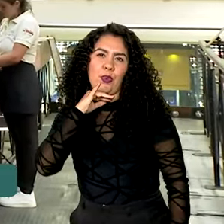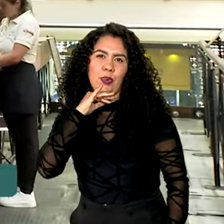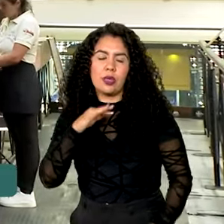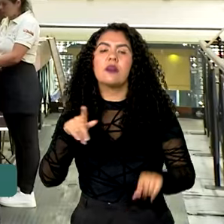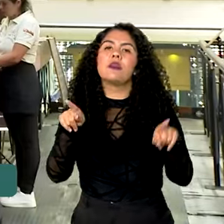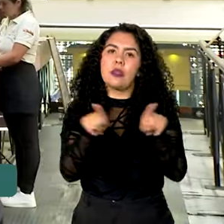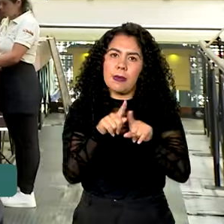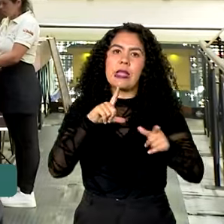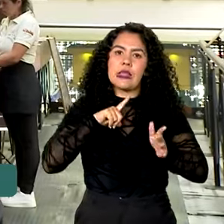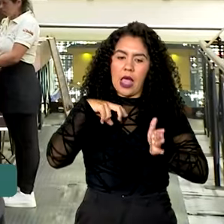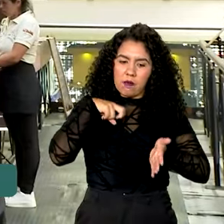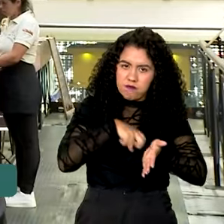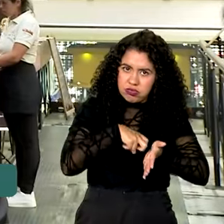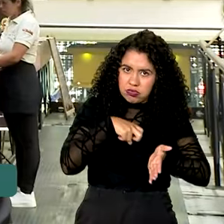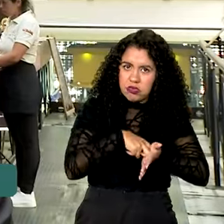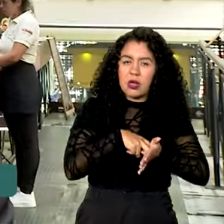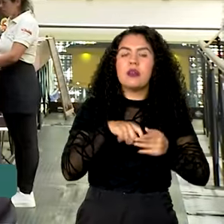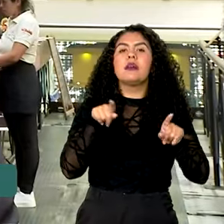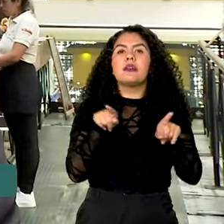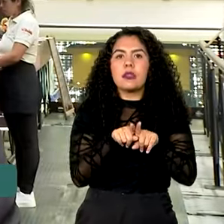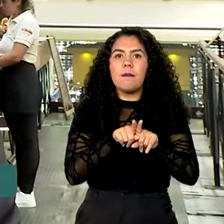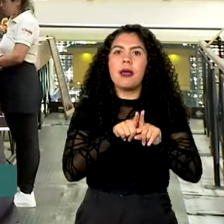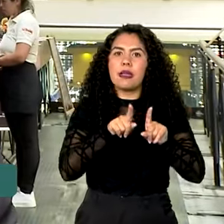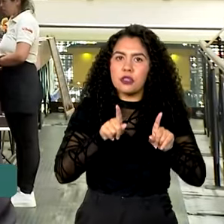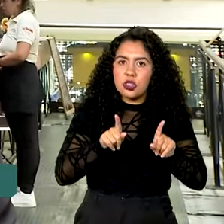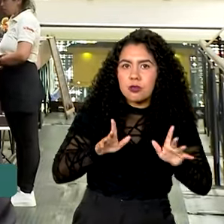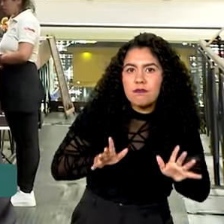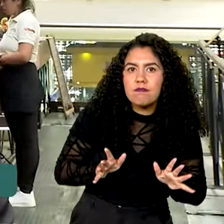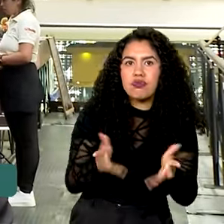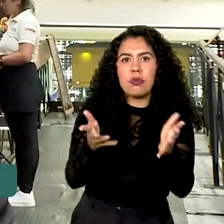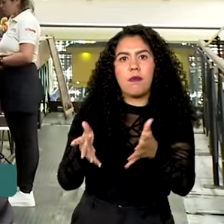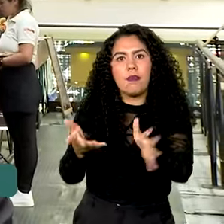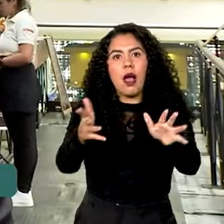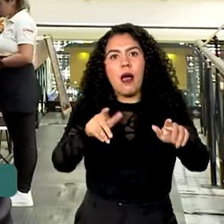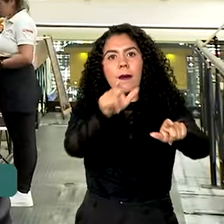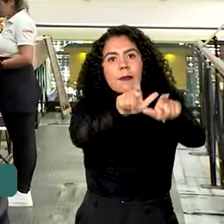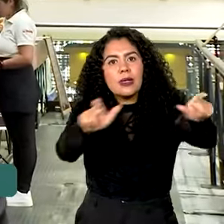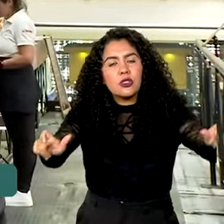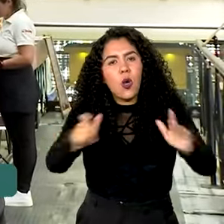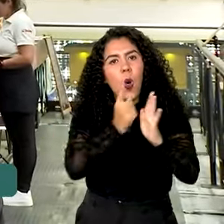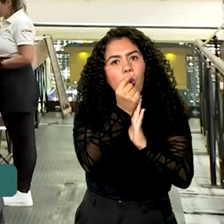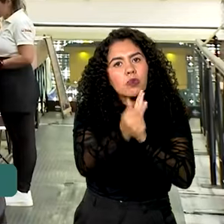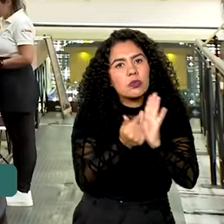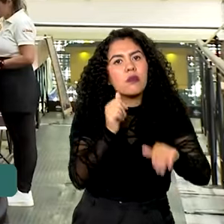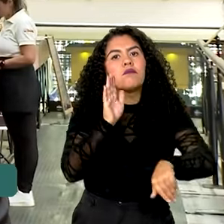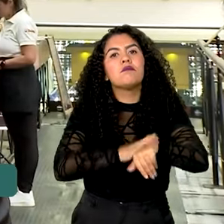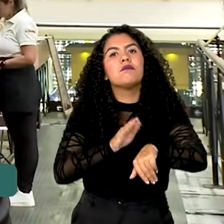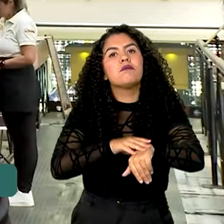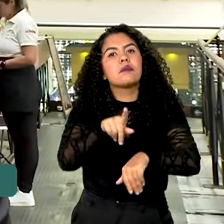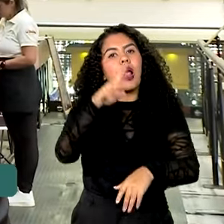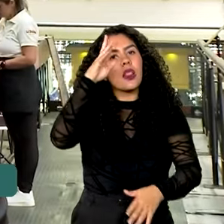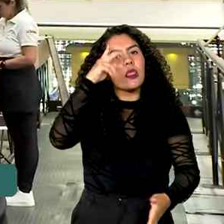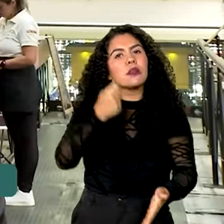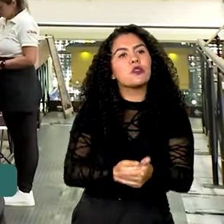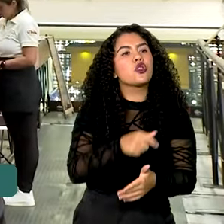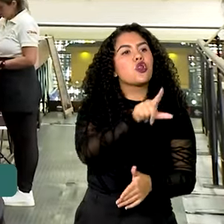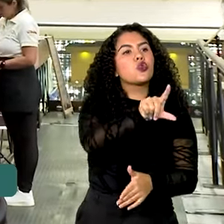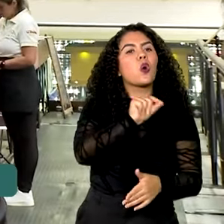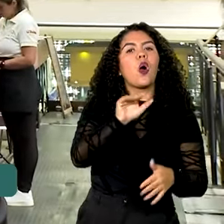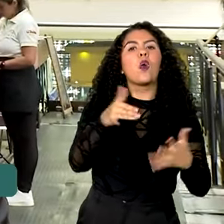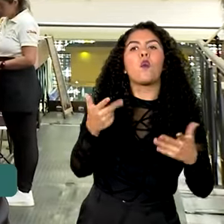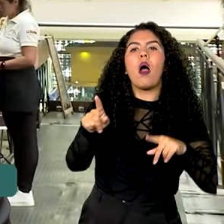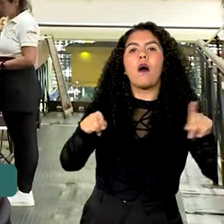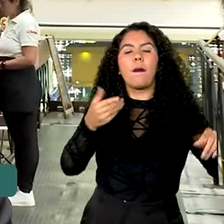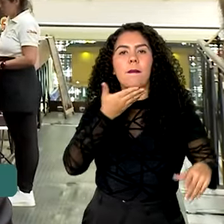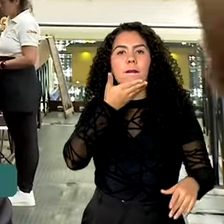penalização, mas tem a parte também de empoderar o consumidor, dele poder escolher melhor a prestadora que ele quer ter o serviço